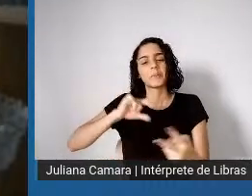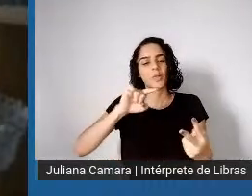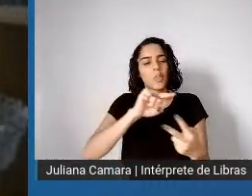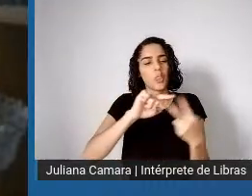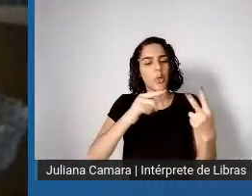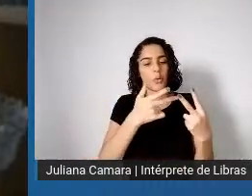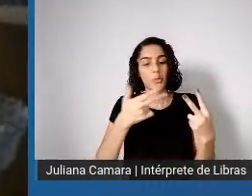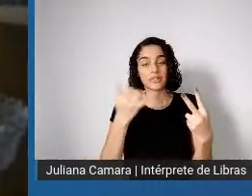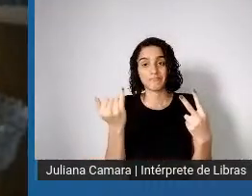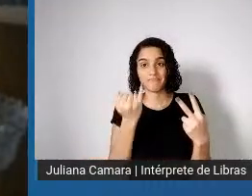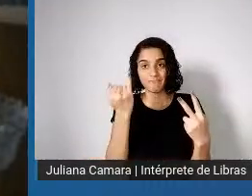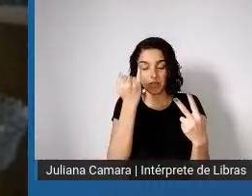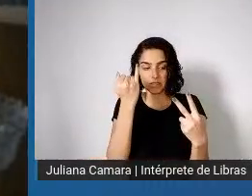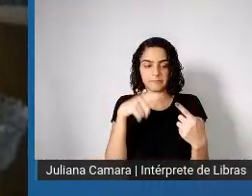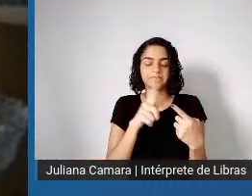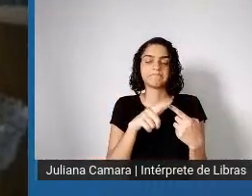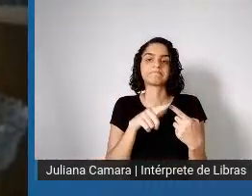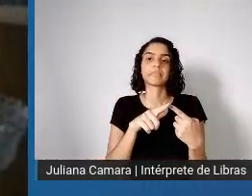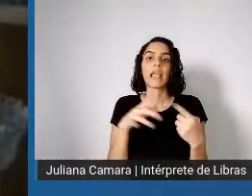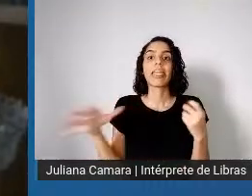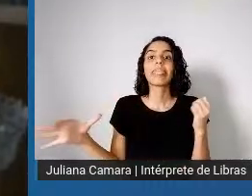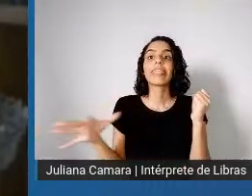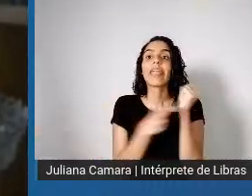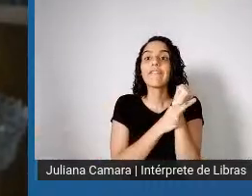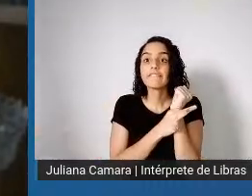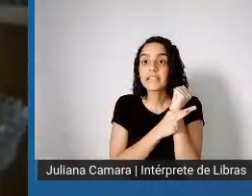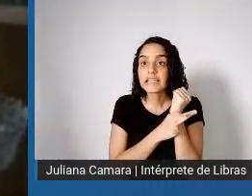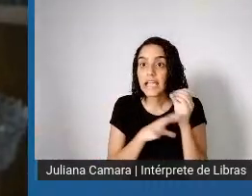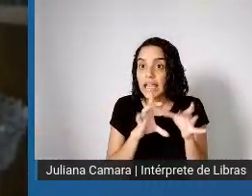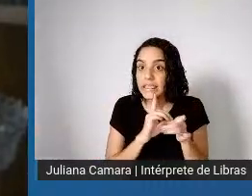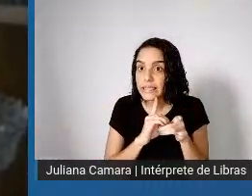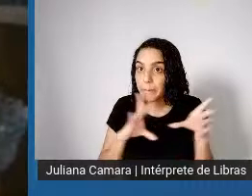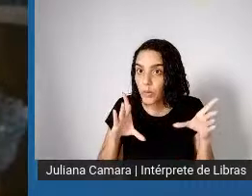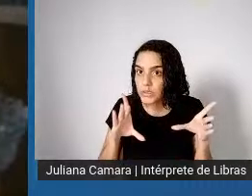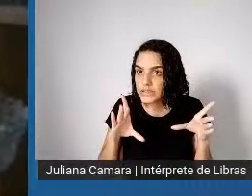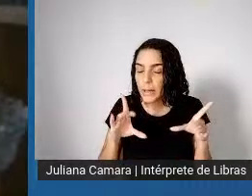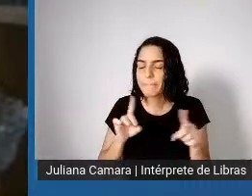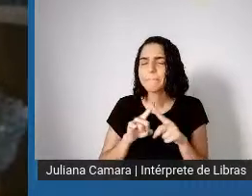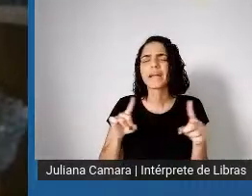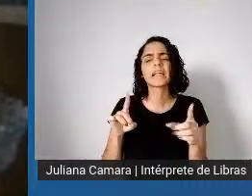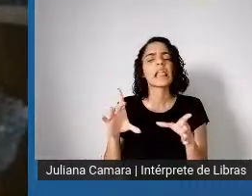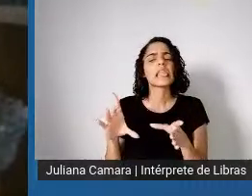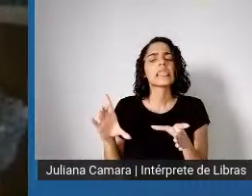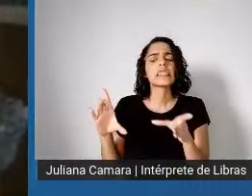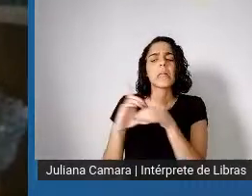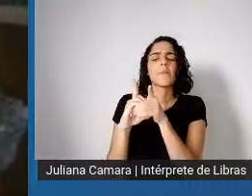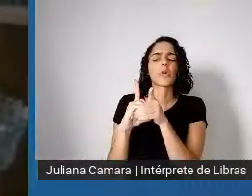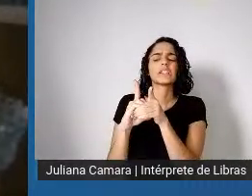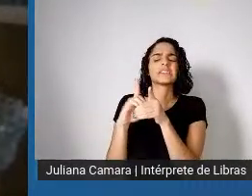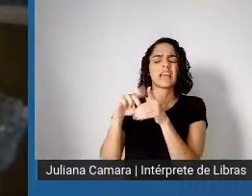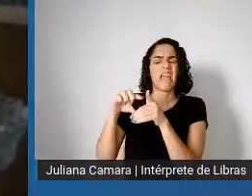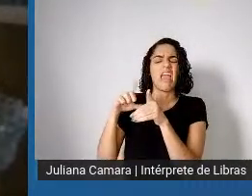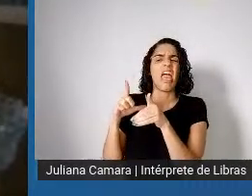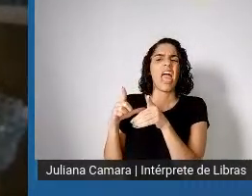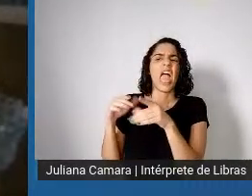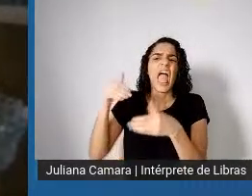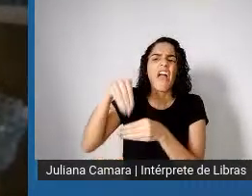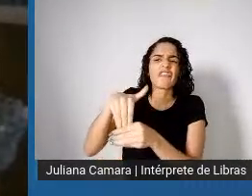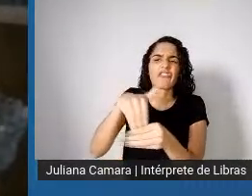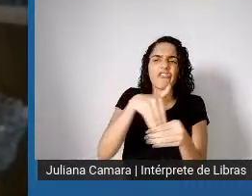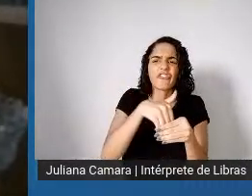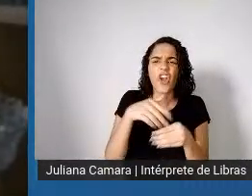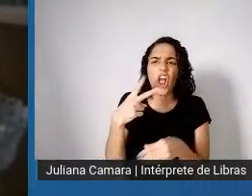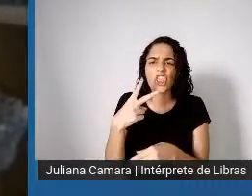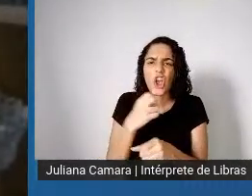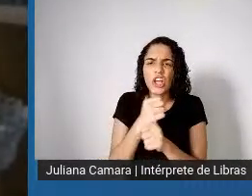Defender a democracia, mas que democracia? Será que é a democracia de ter eleições a cada dois anos? A democracia de ficar